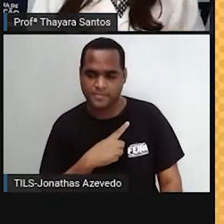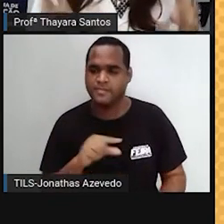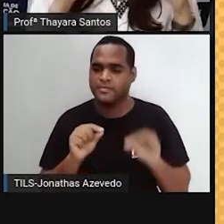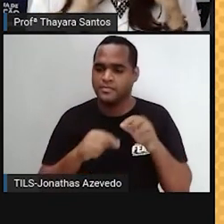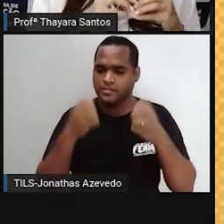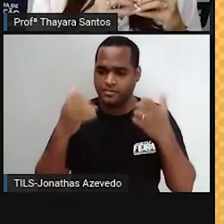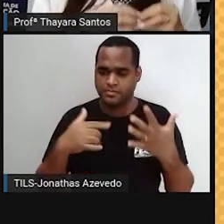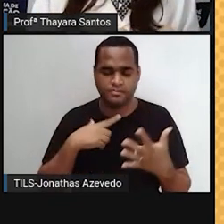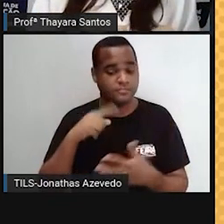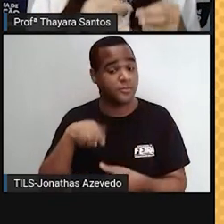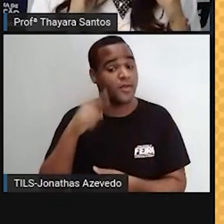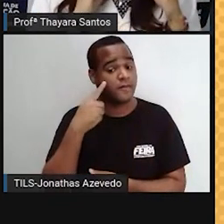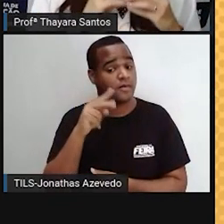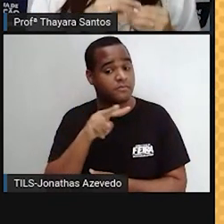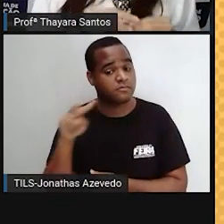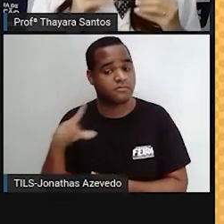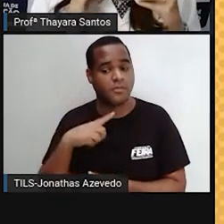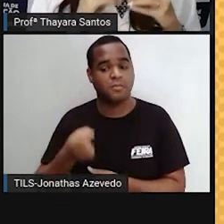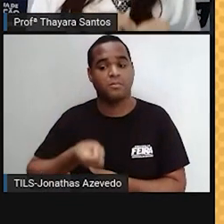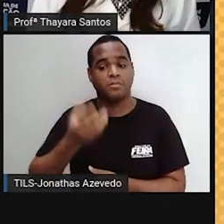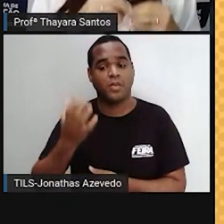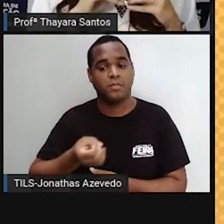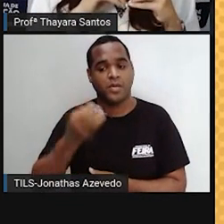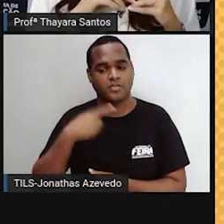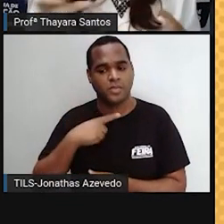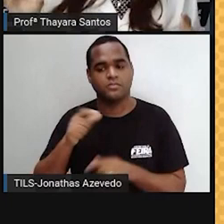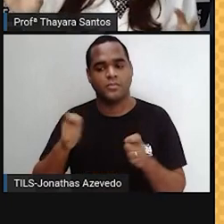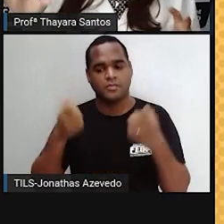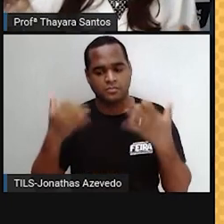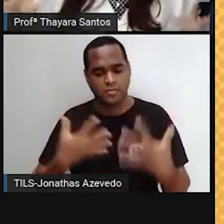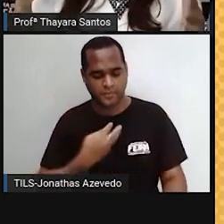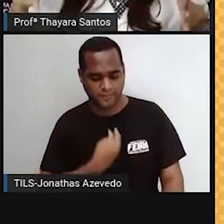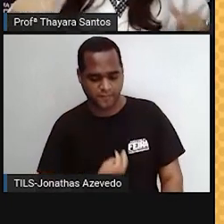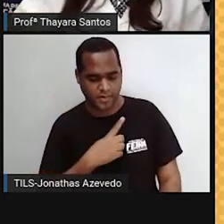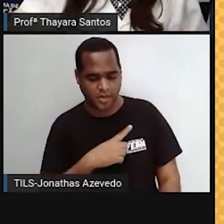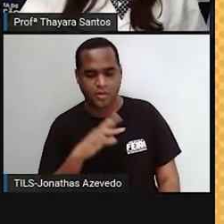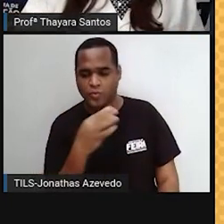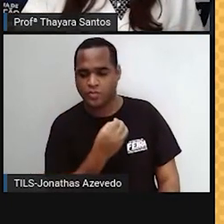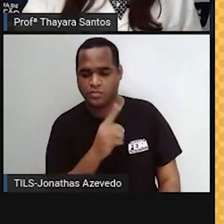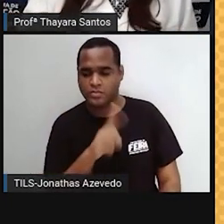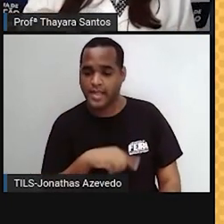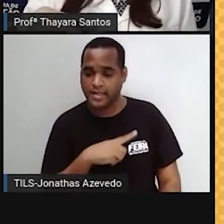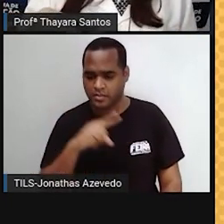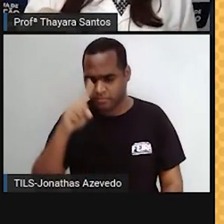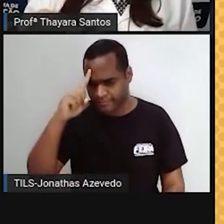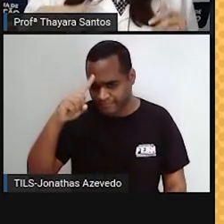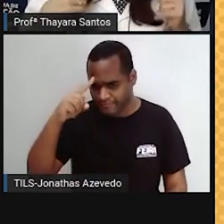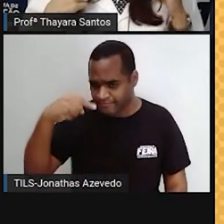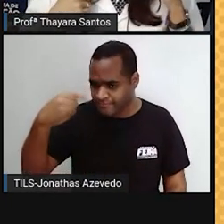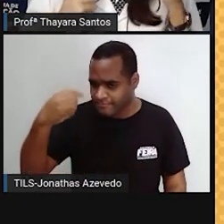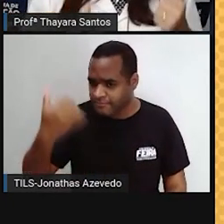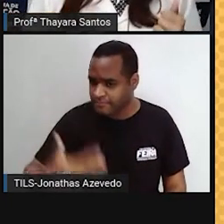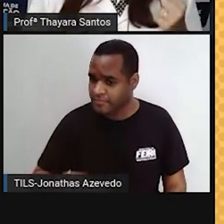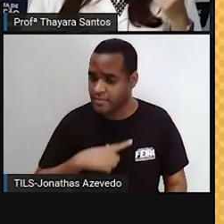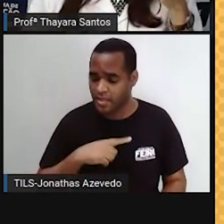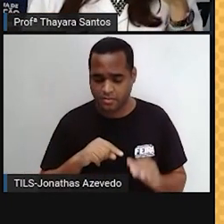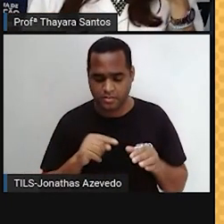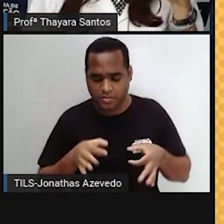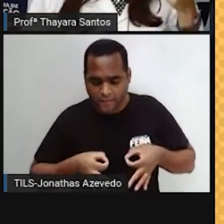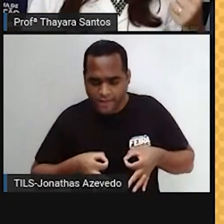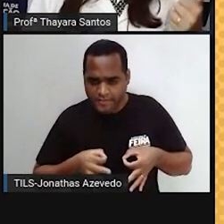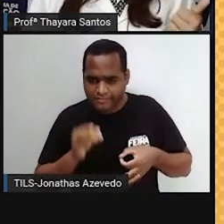a gente já tem a quantidade de ovócitos que a gente vai ter durante toda a nossa vida dentro dos nossos ovários. Só que,